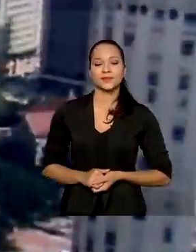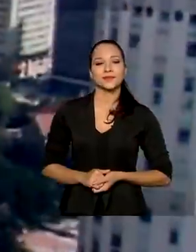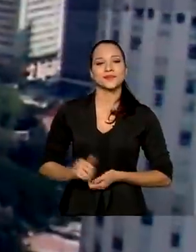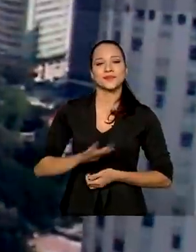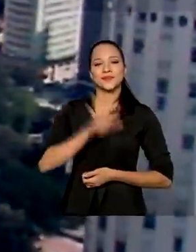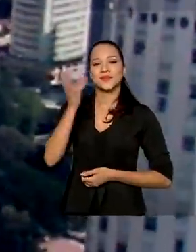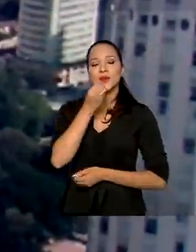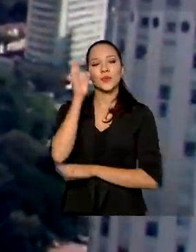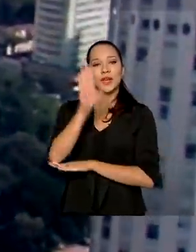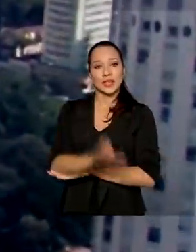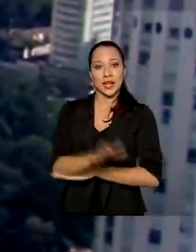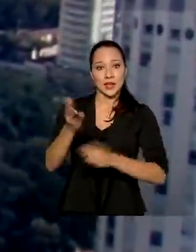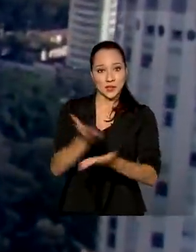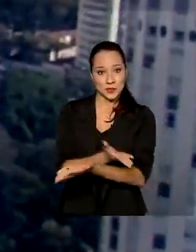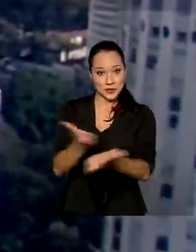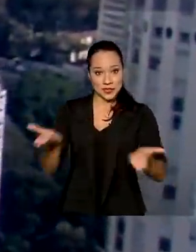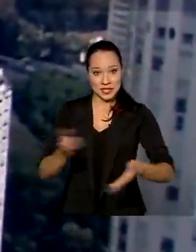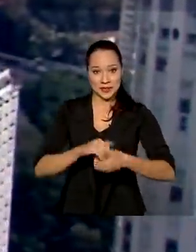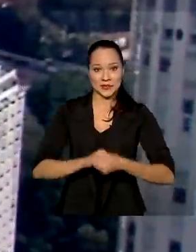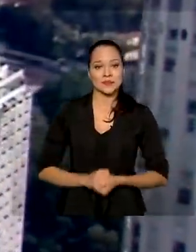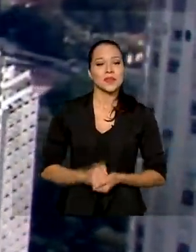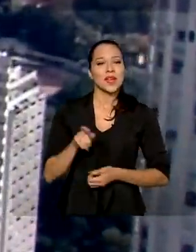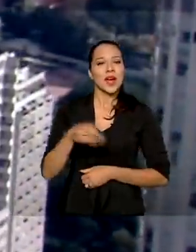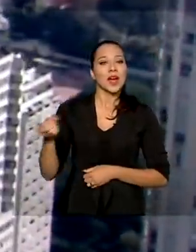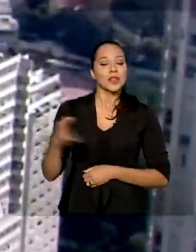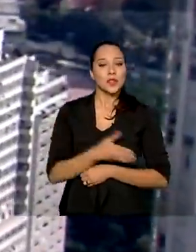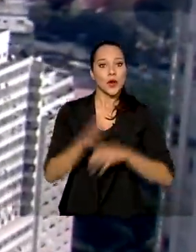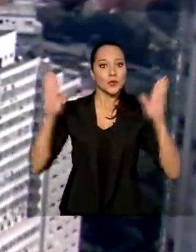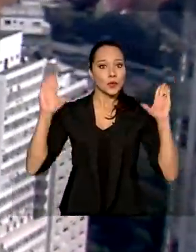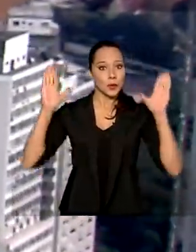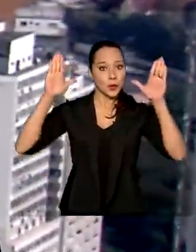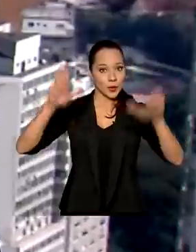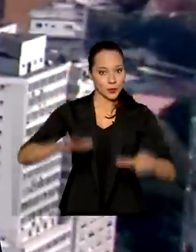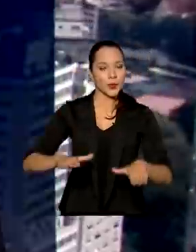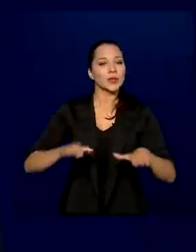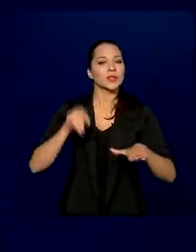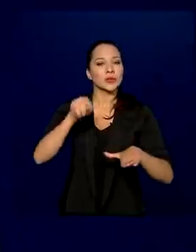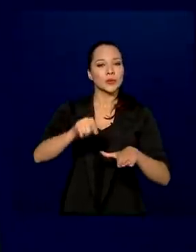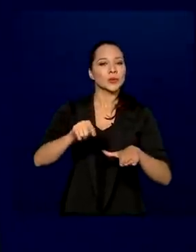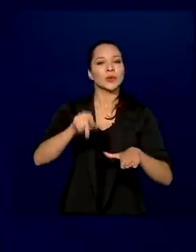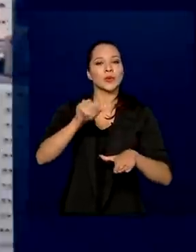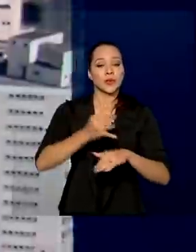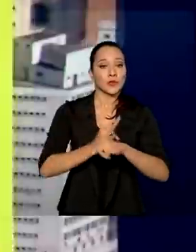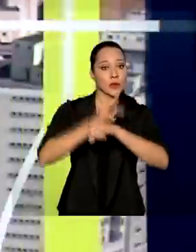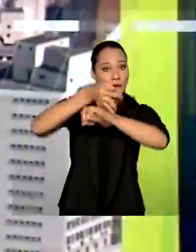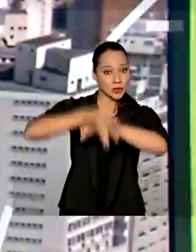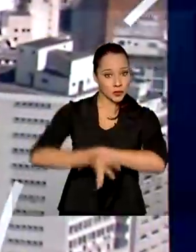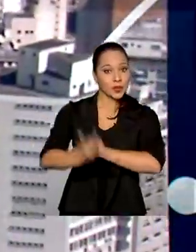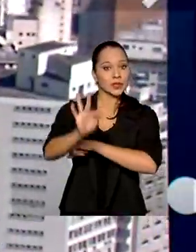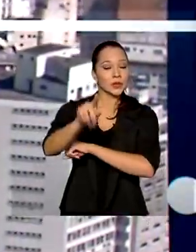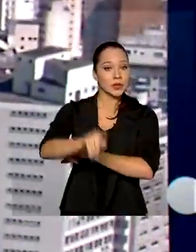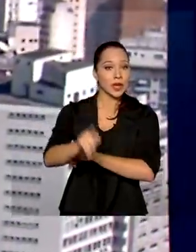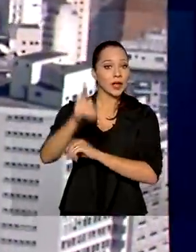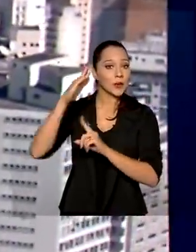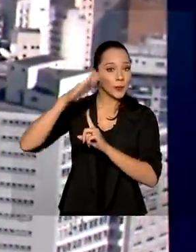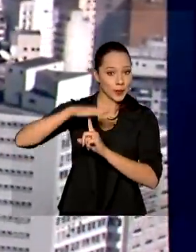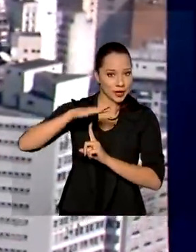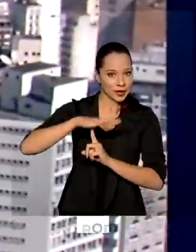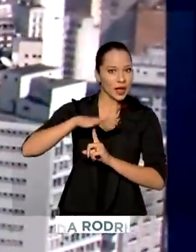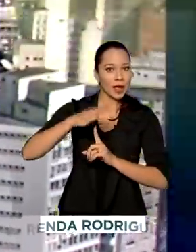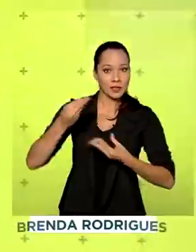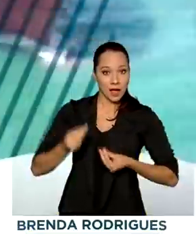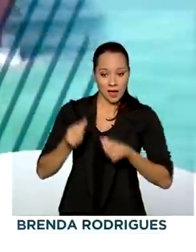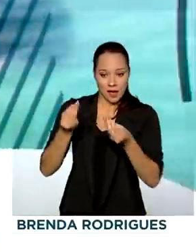Olá, boa tarde pra você. A nova pista do Aeroporto Internacional de Foz do Iguaçu, no Paraná, está sendo